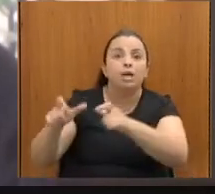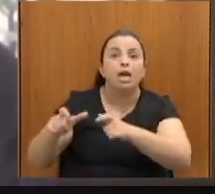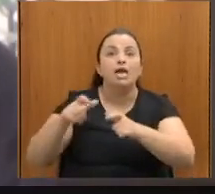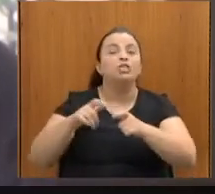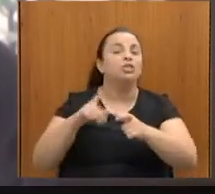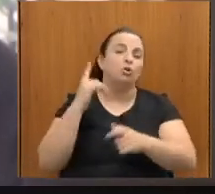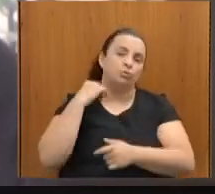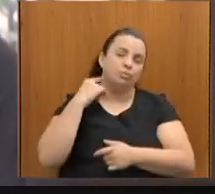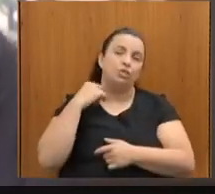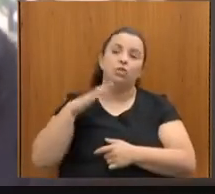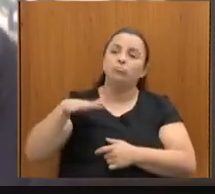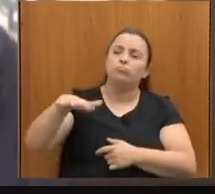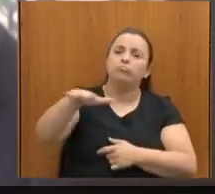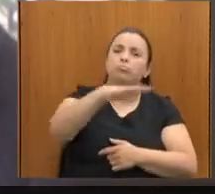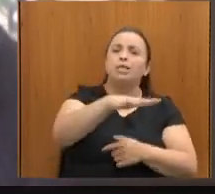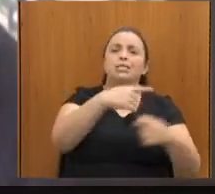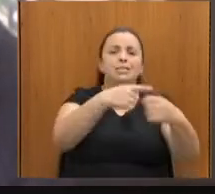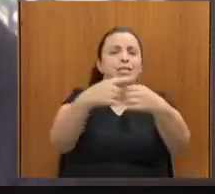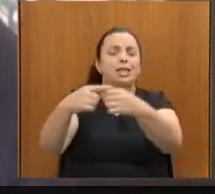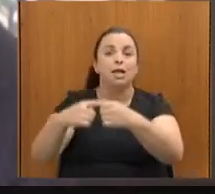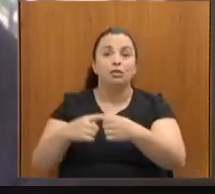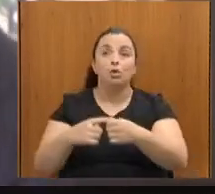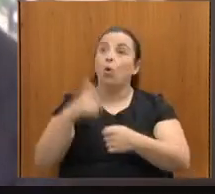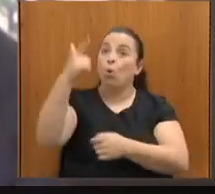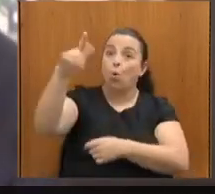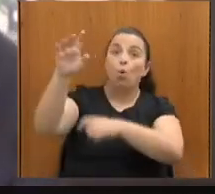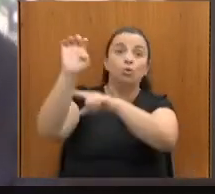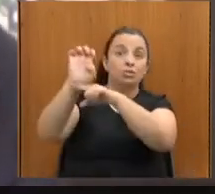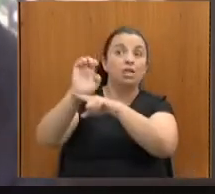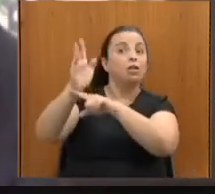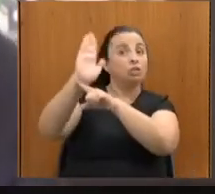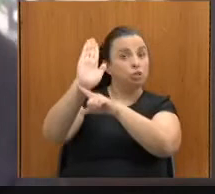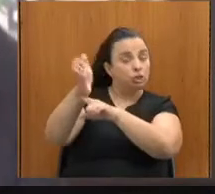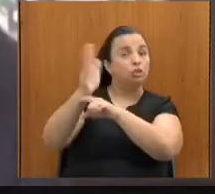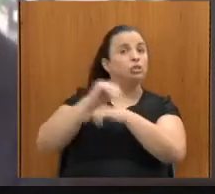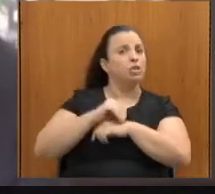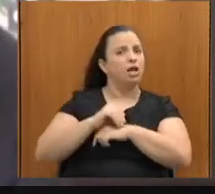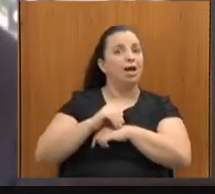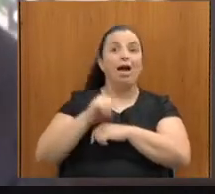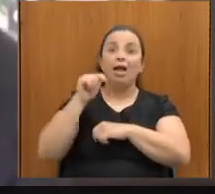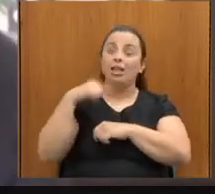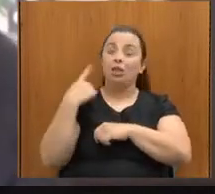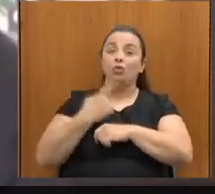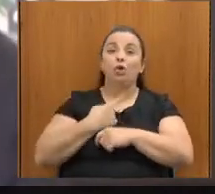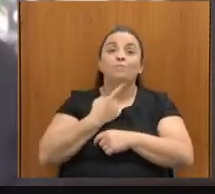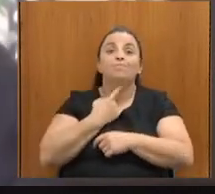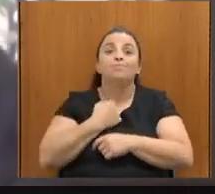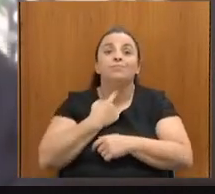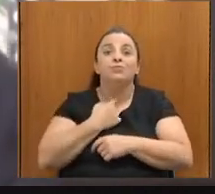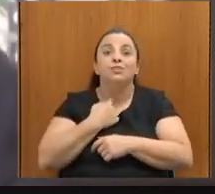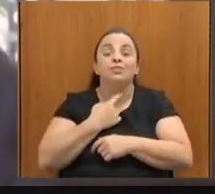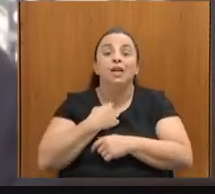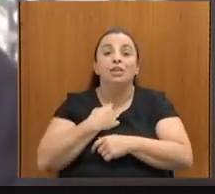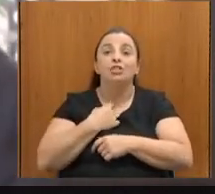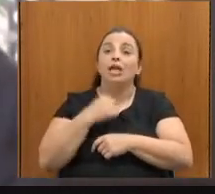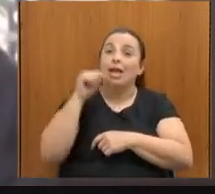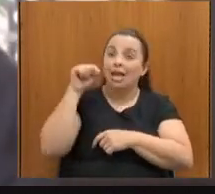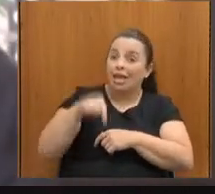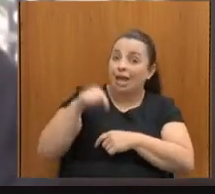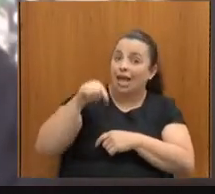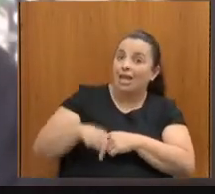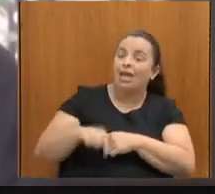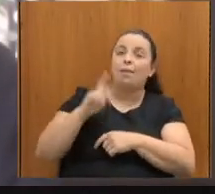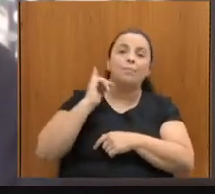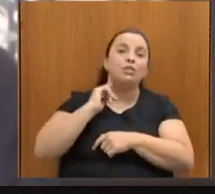cidade, outros estados já implantados. Então, a nossa expectativa é também sermos informados do dia que essa